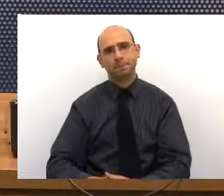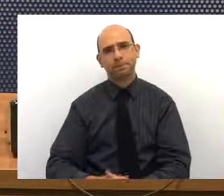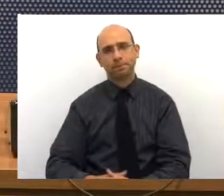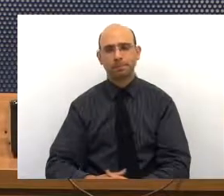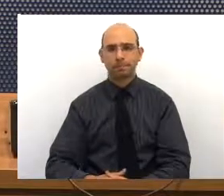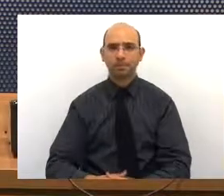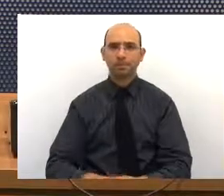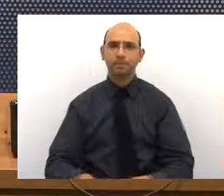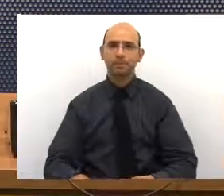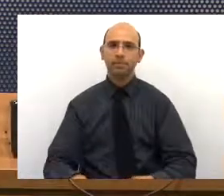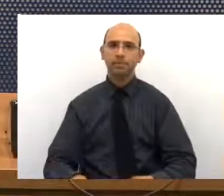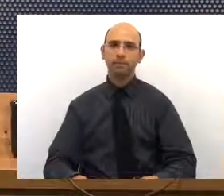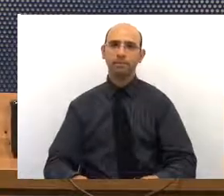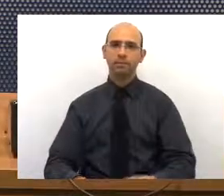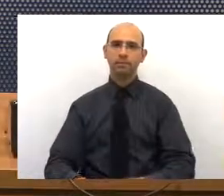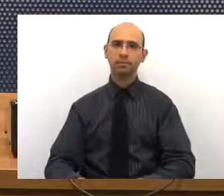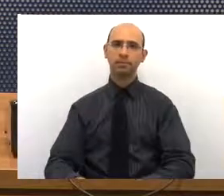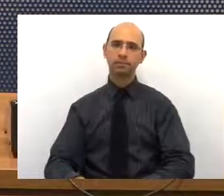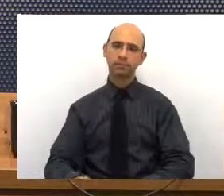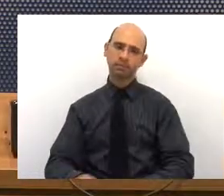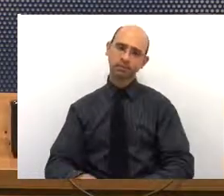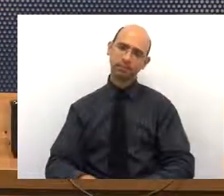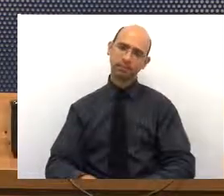sobre a manutenção.